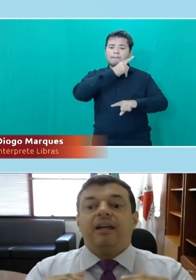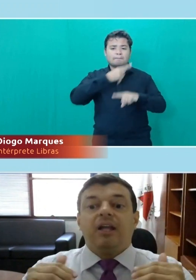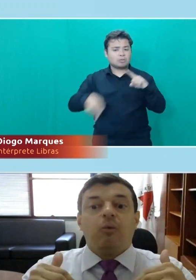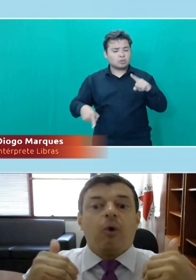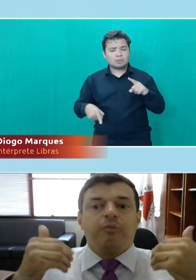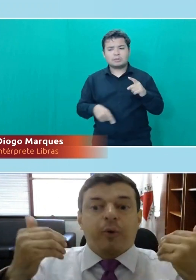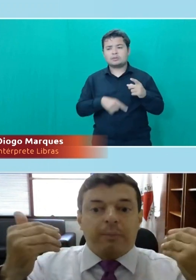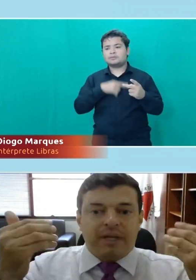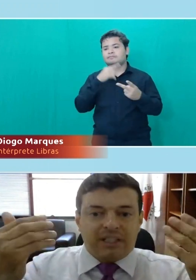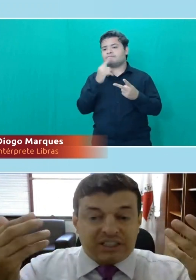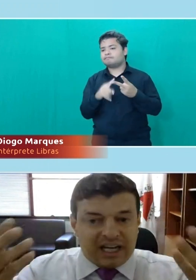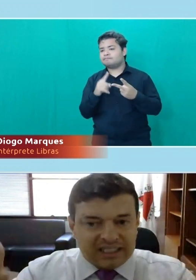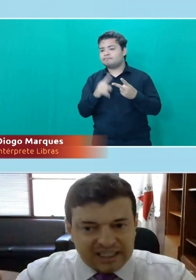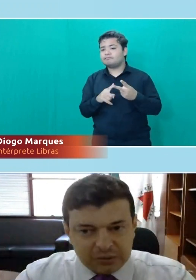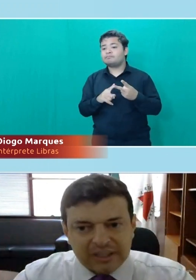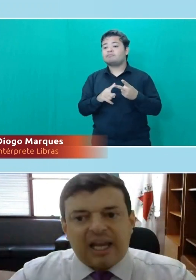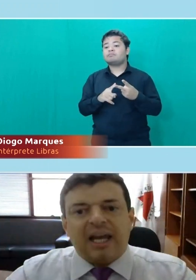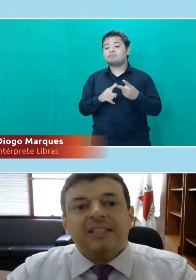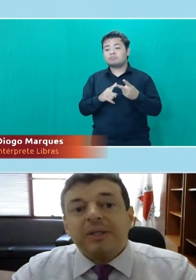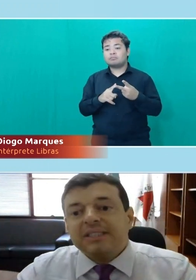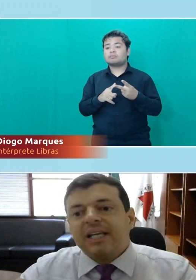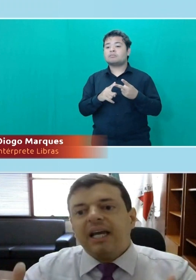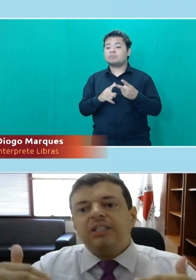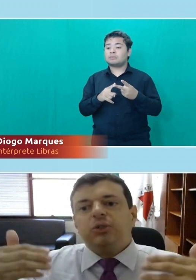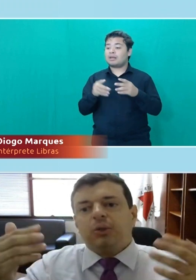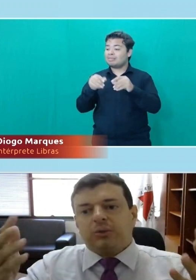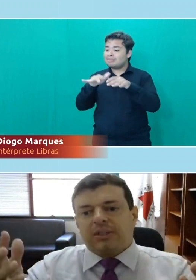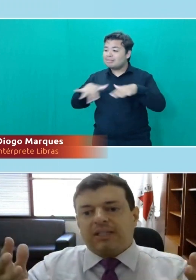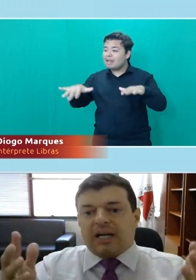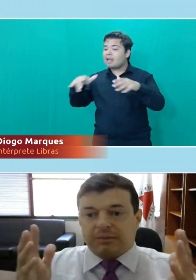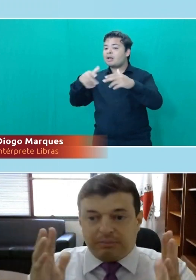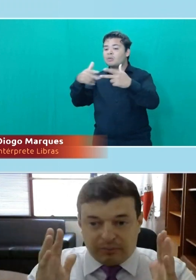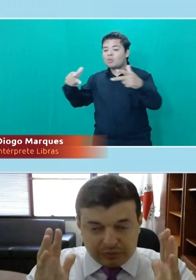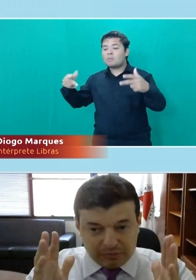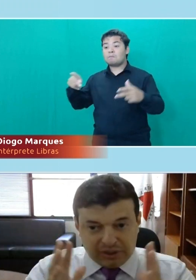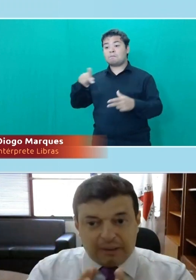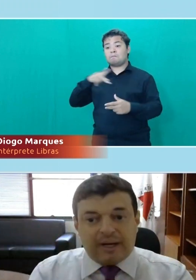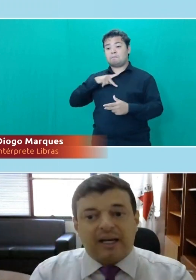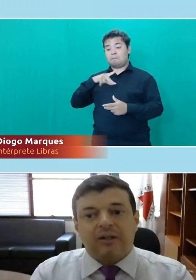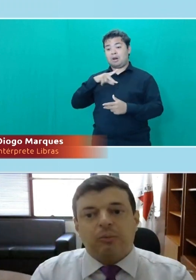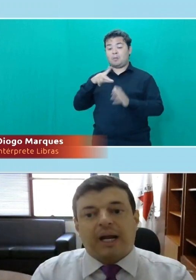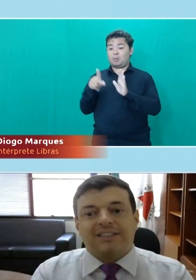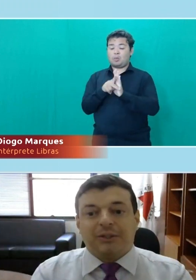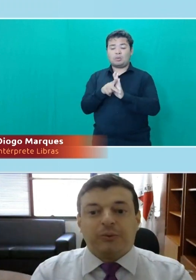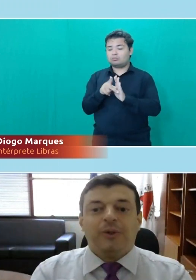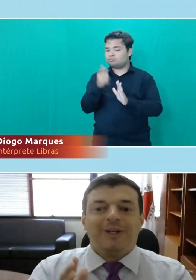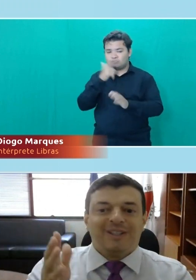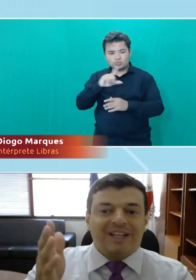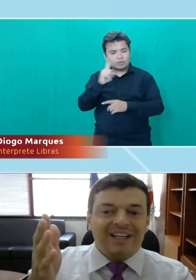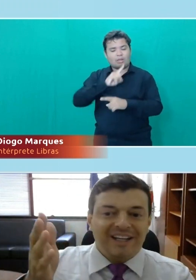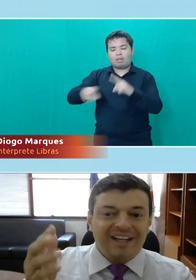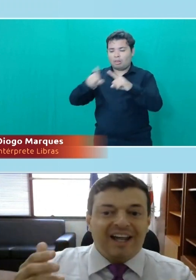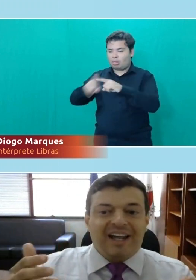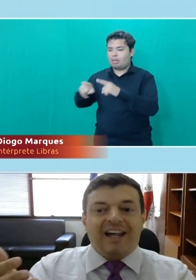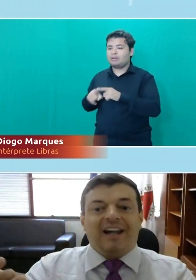não houve proibida de ter acesso a terras e uma série de outros detalhes. Nós temos que lembrar que no Brasil,